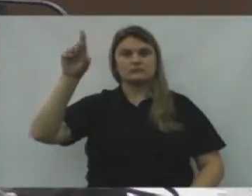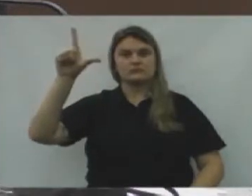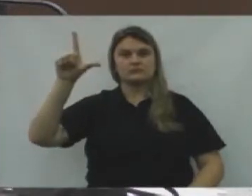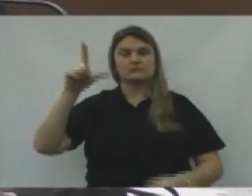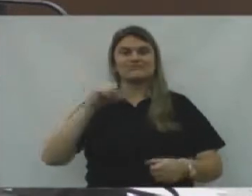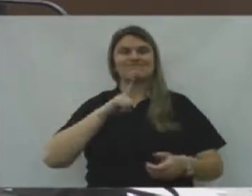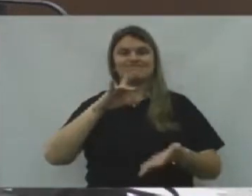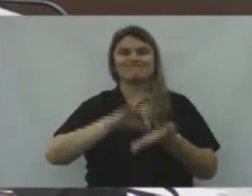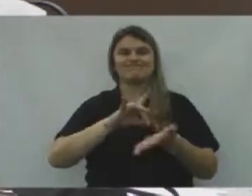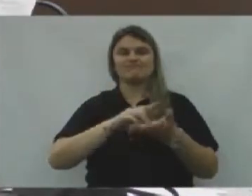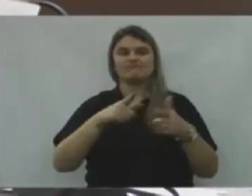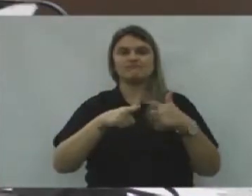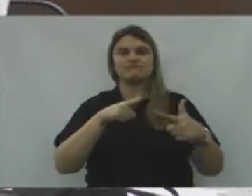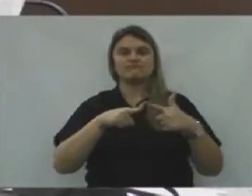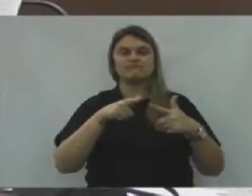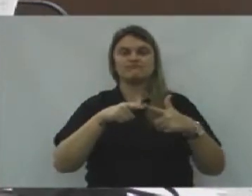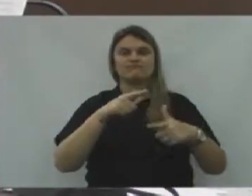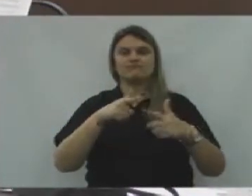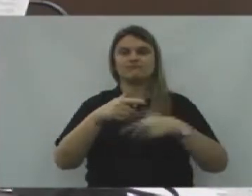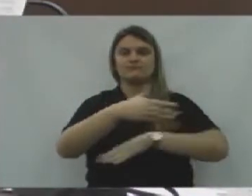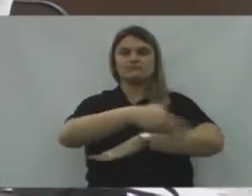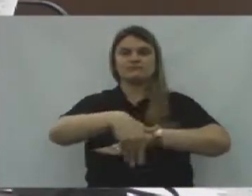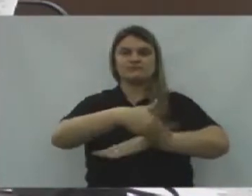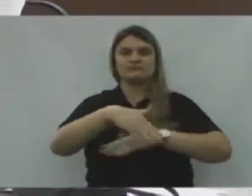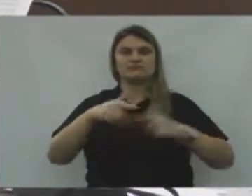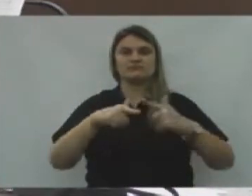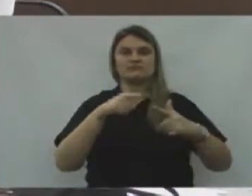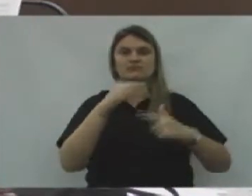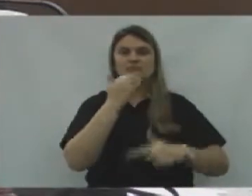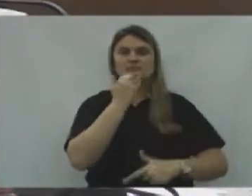a mesma encontra-se em condições precárias.